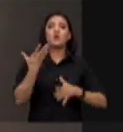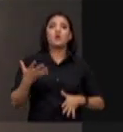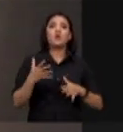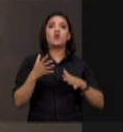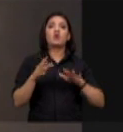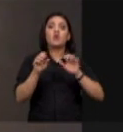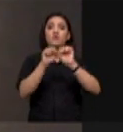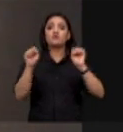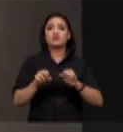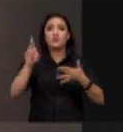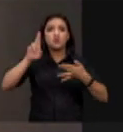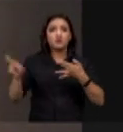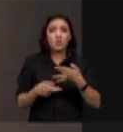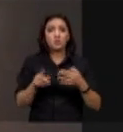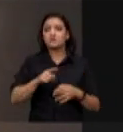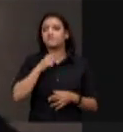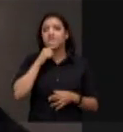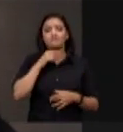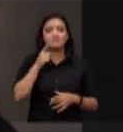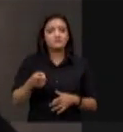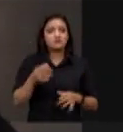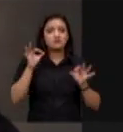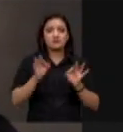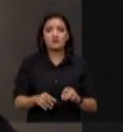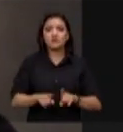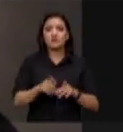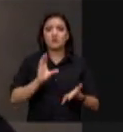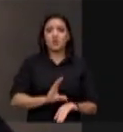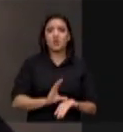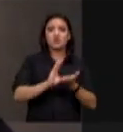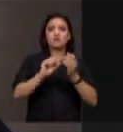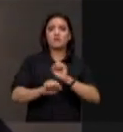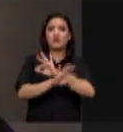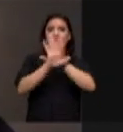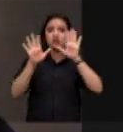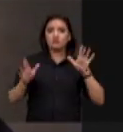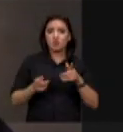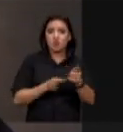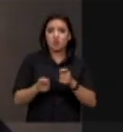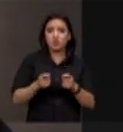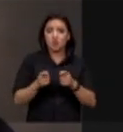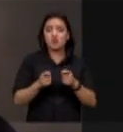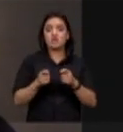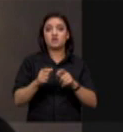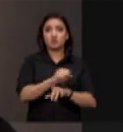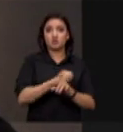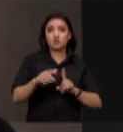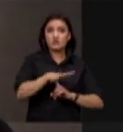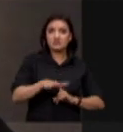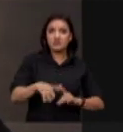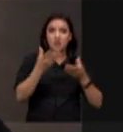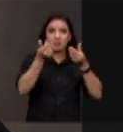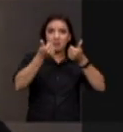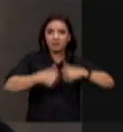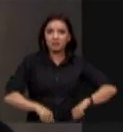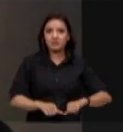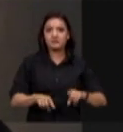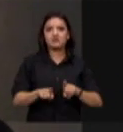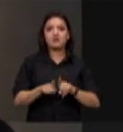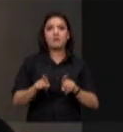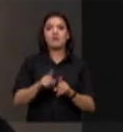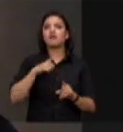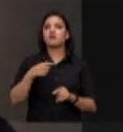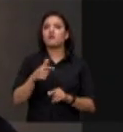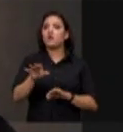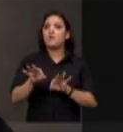funcionar. Conselhos e comissões que garantiam a transparência e controle social foram todos desmontados. O PPCDAM e PPCERRADO, que eram